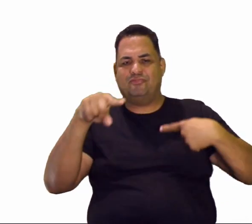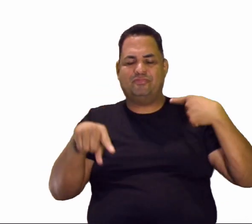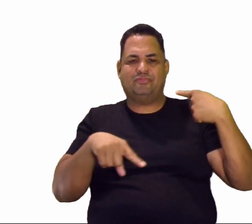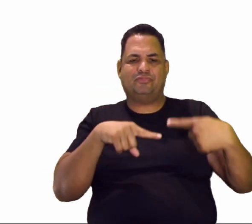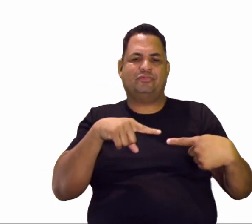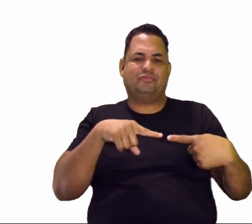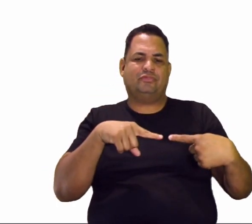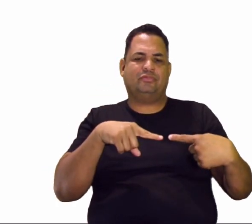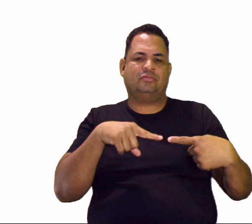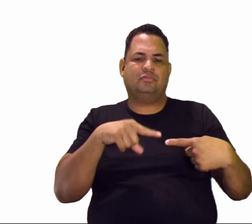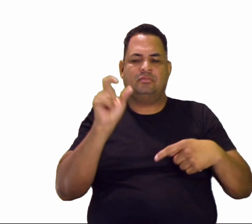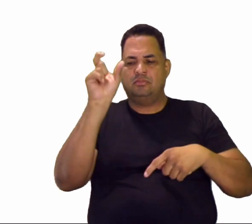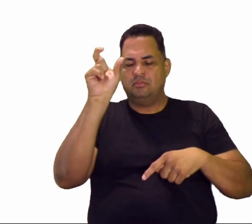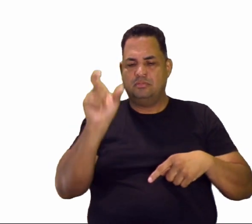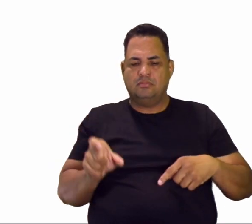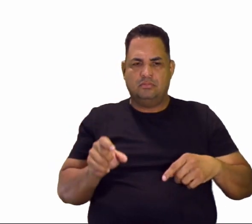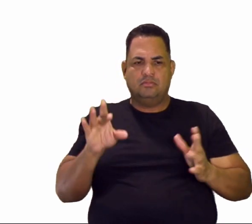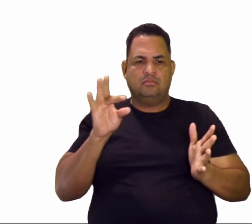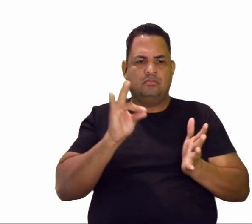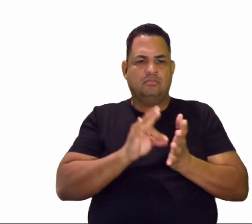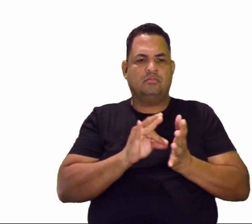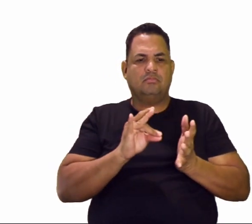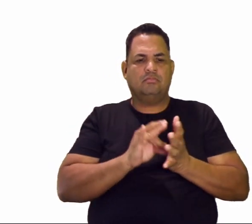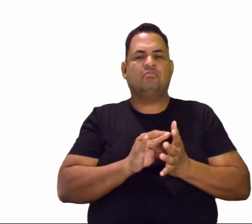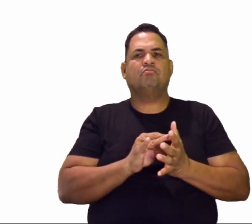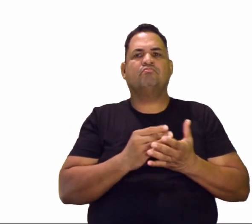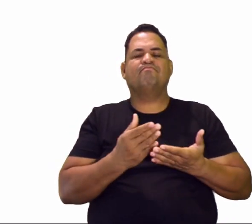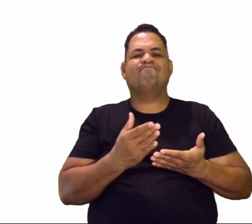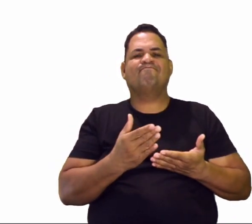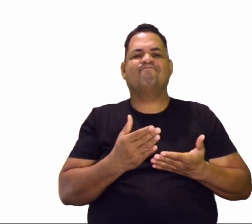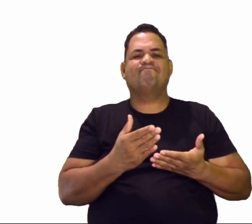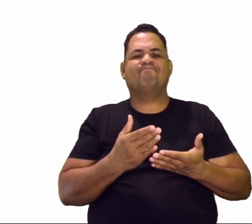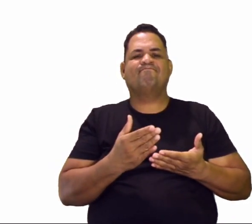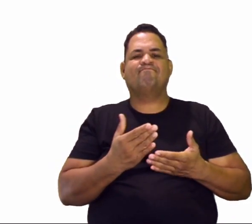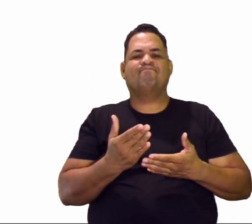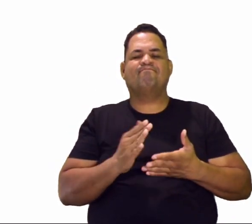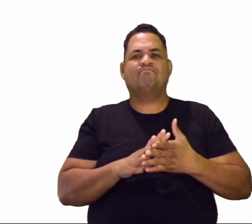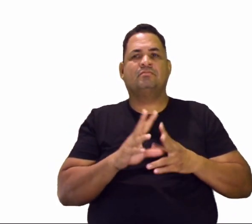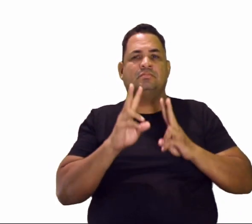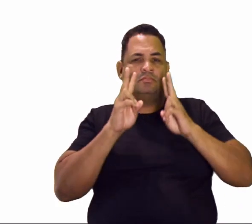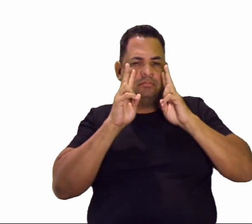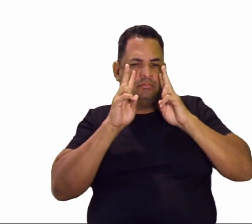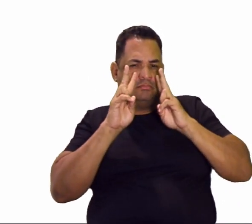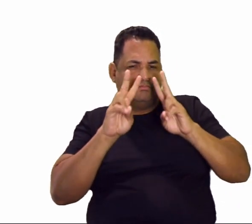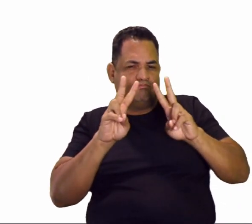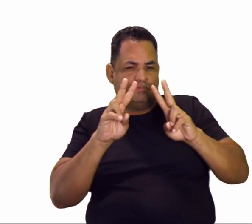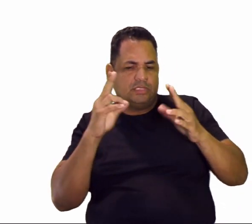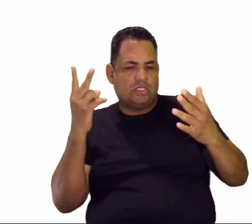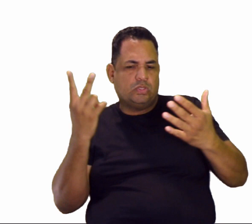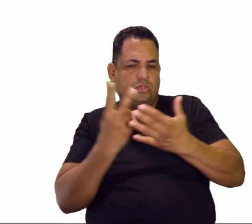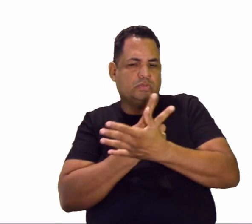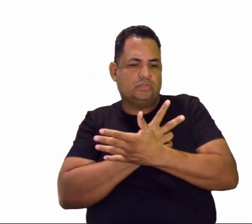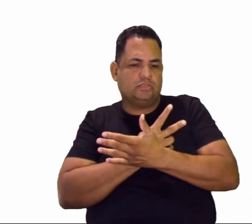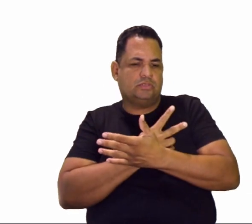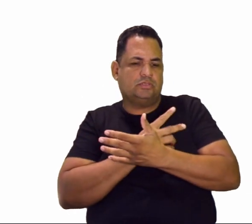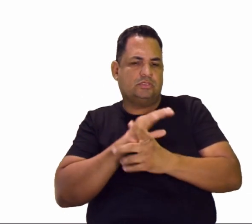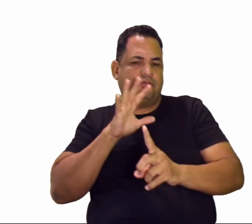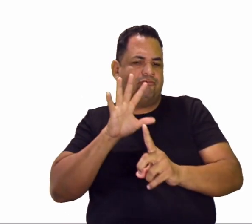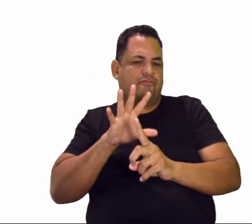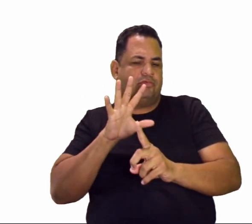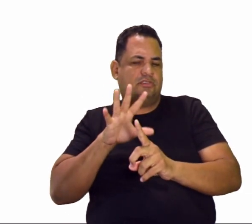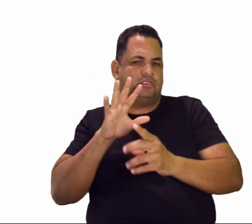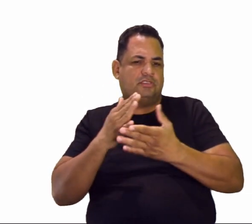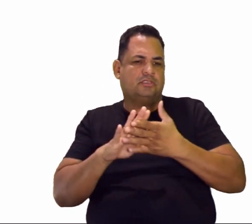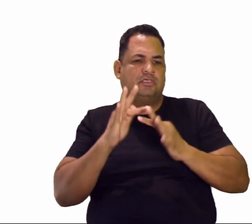o indivíduo, ele realmente, ele, você enxerga um efeito sobre o indivíduo, né? Então, a